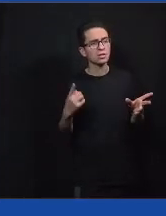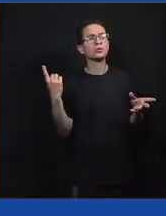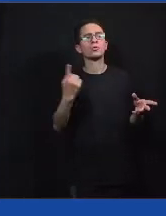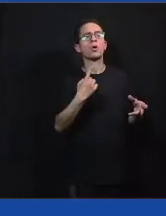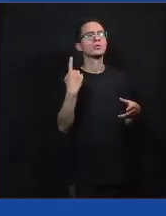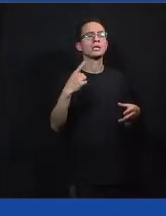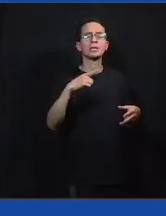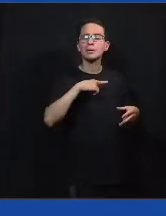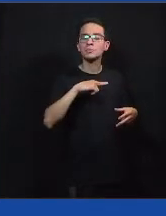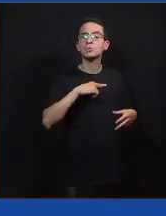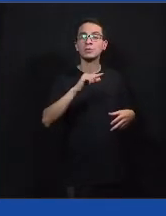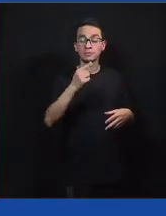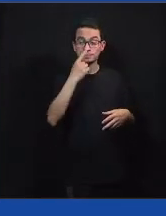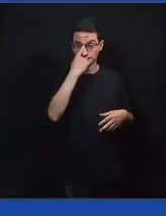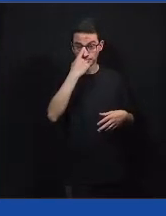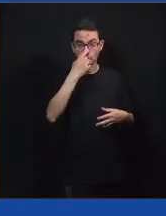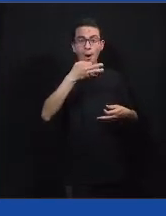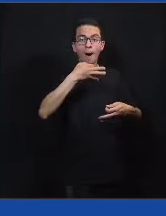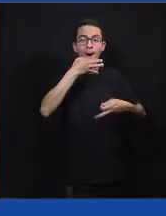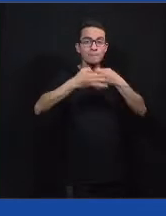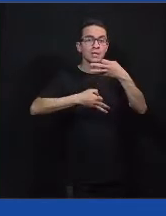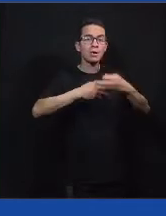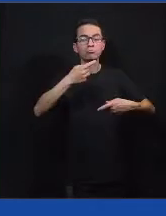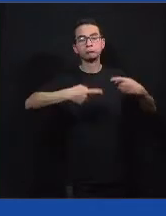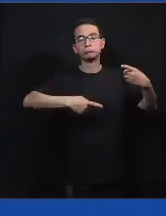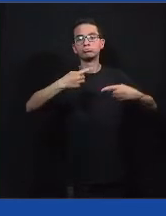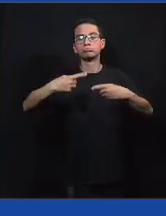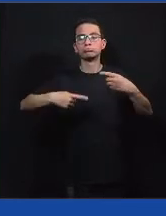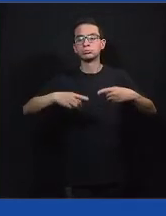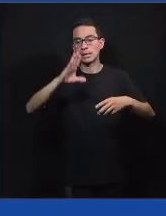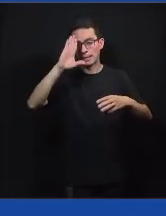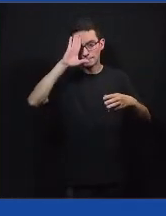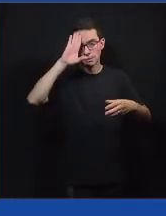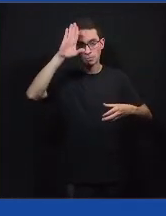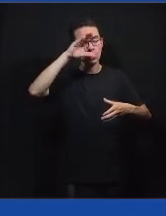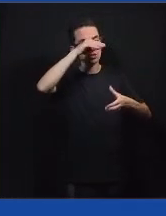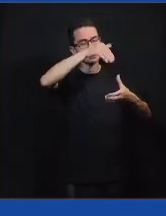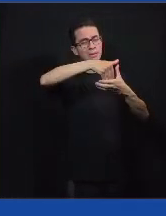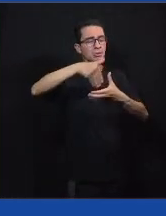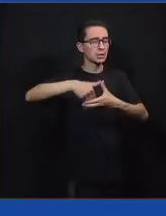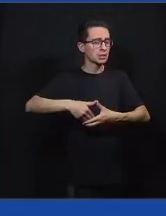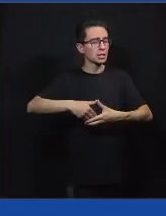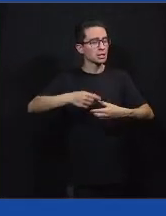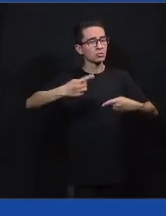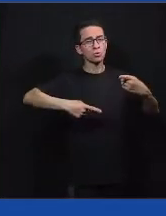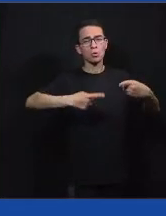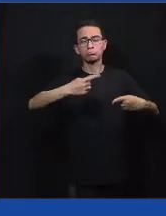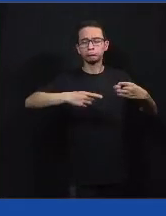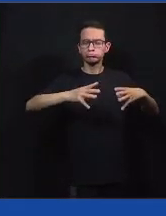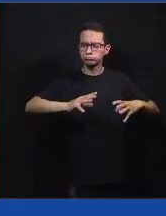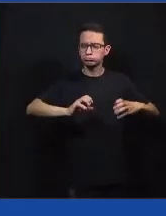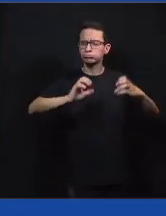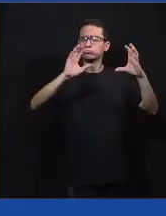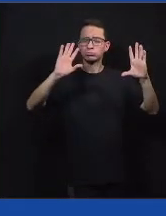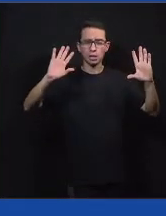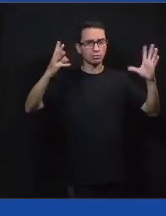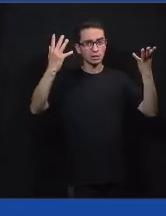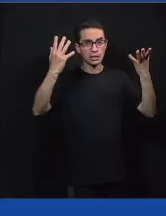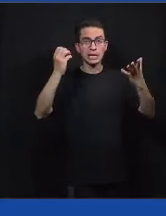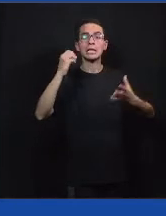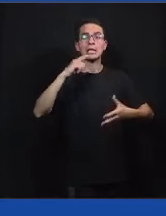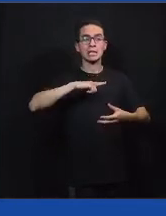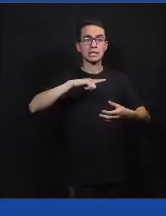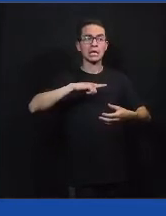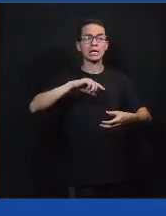discussão. E isso é um princípio fundamental da democracia, né? Essa discussão, esse conflito. Porque sem isso não há mudança.